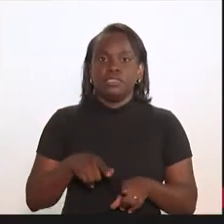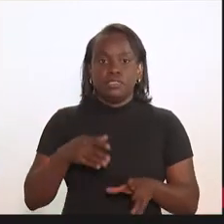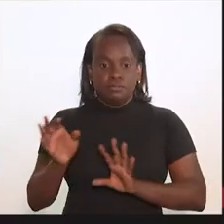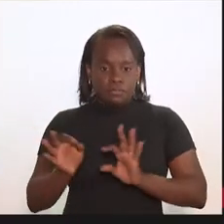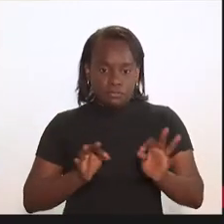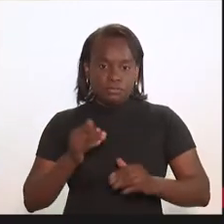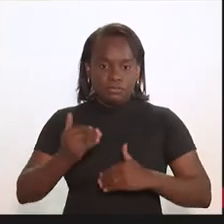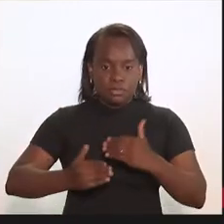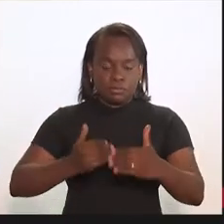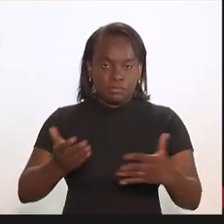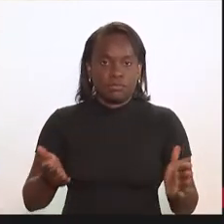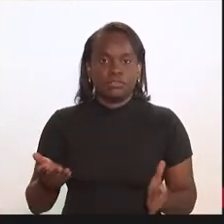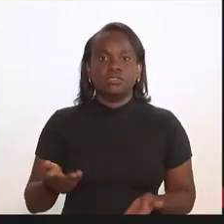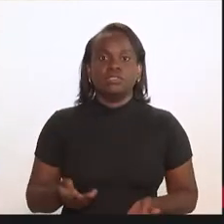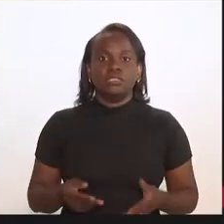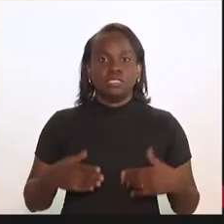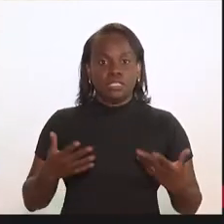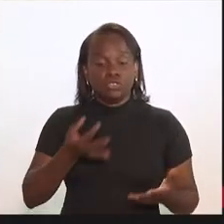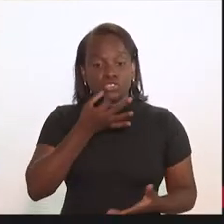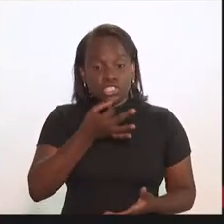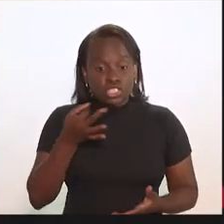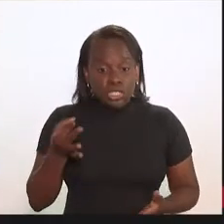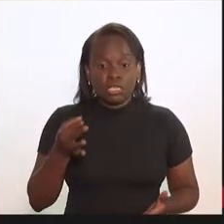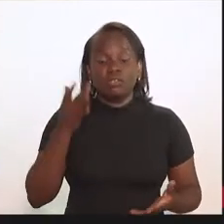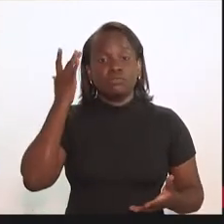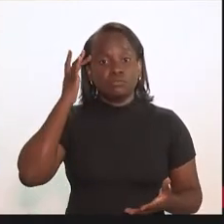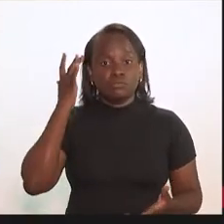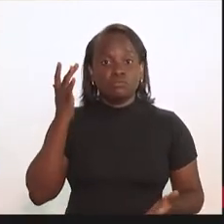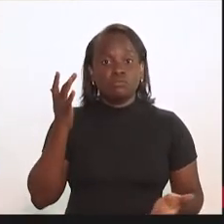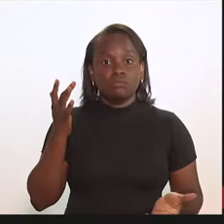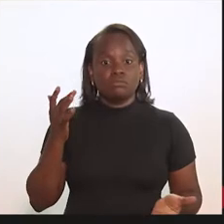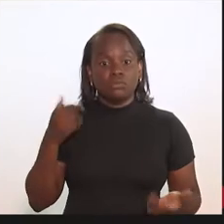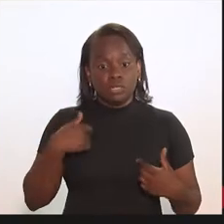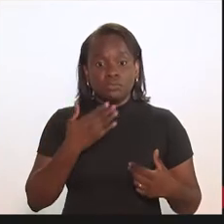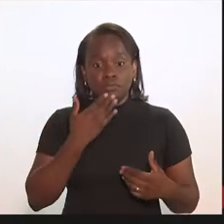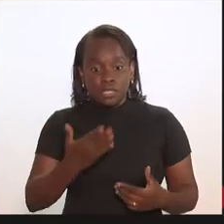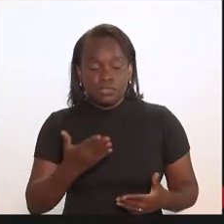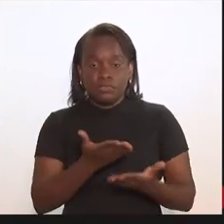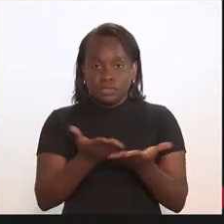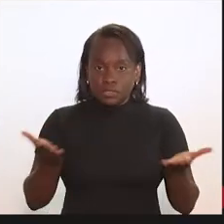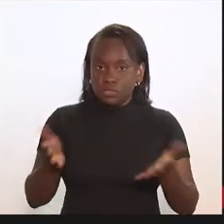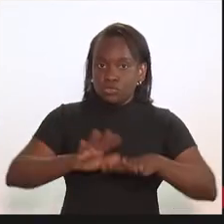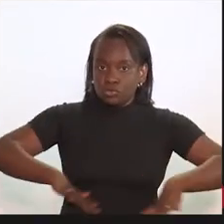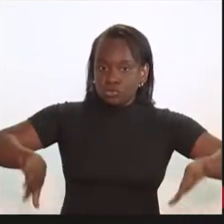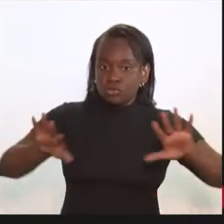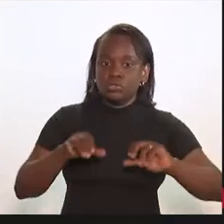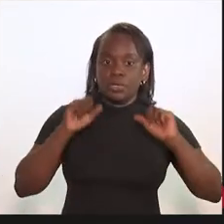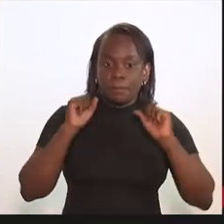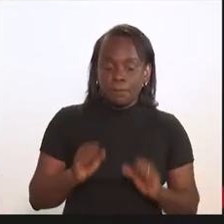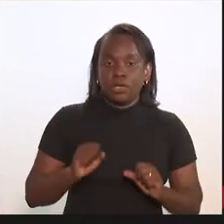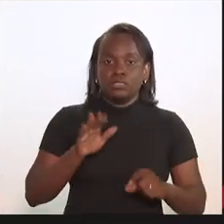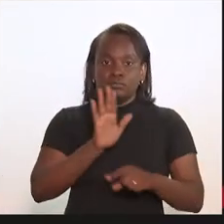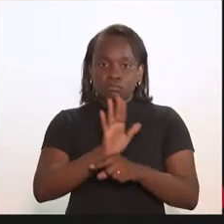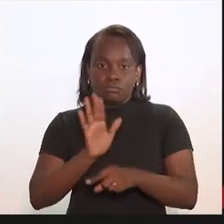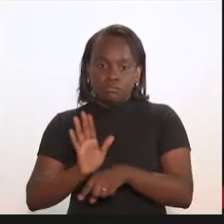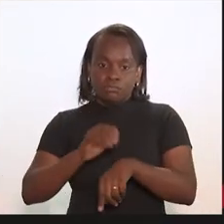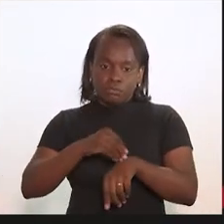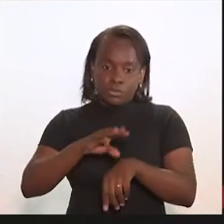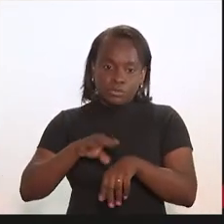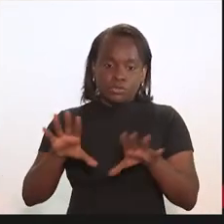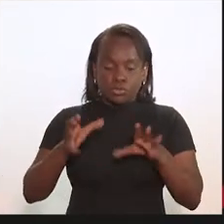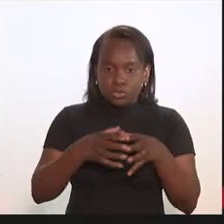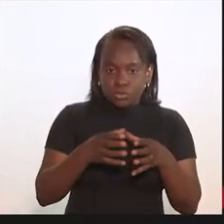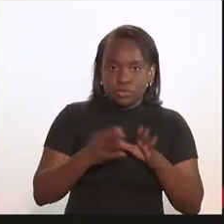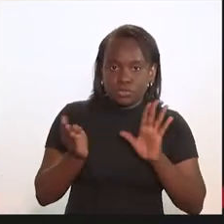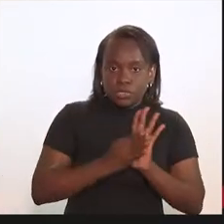também nesse processo. Então, são sugestões que eu peço a todos, que possam estar contribuindo dentro